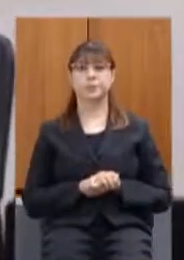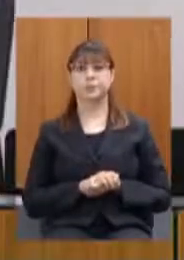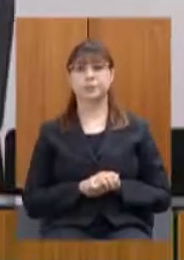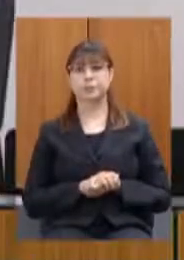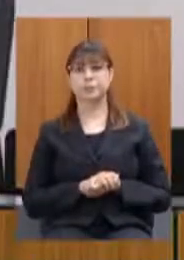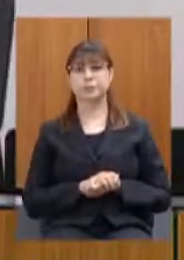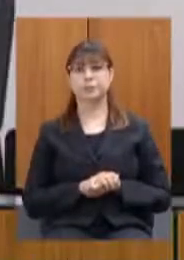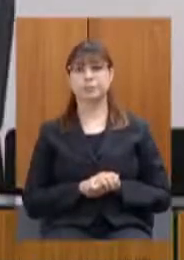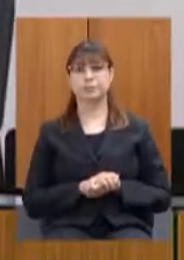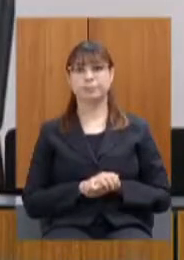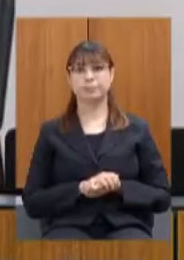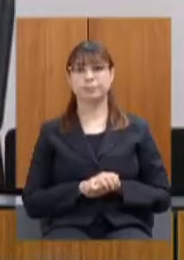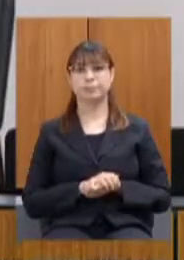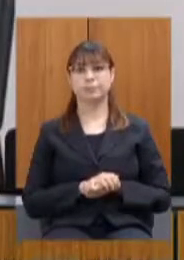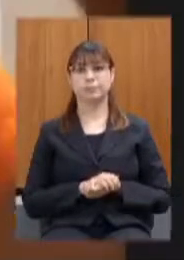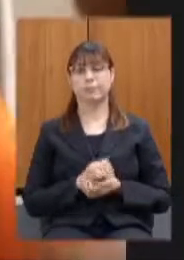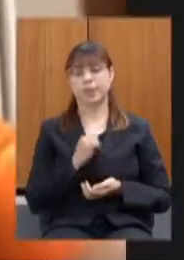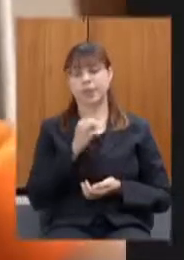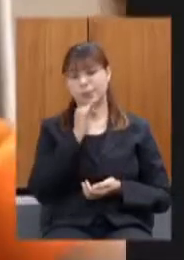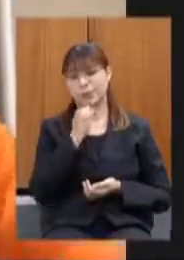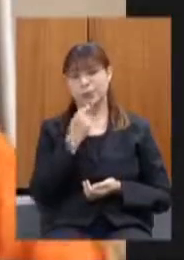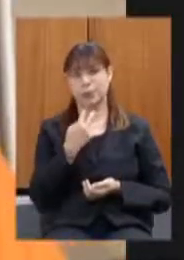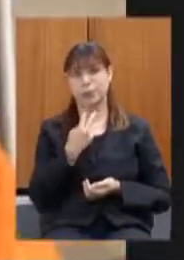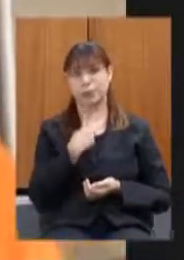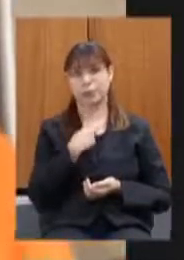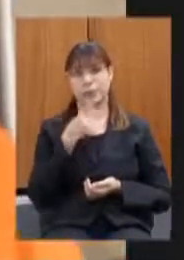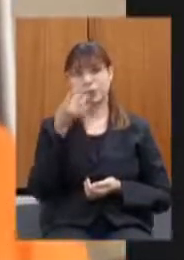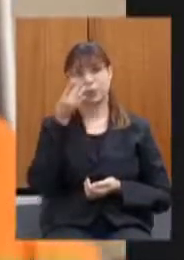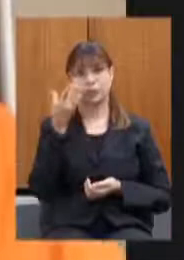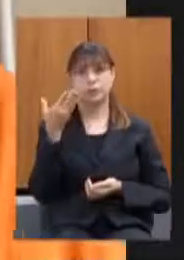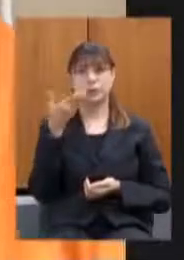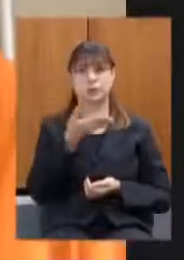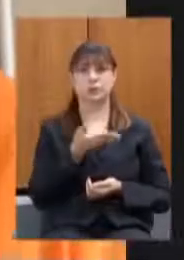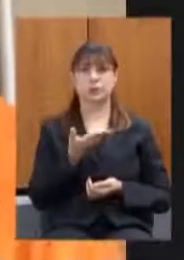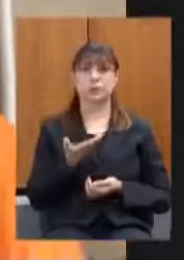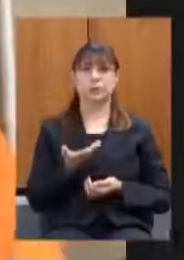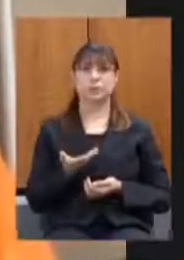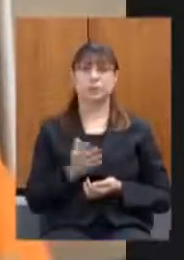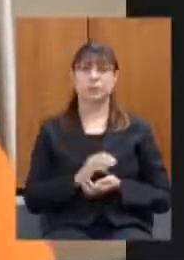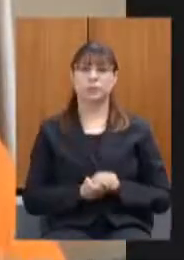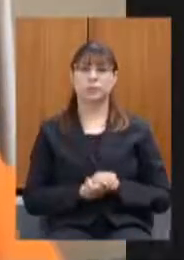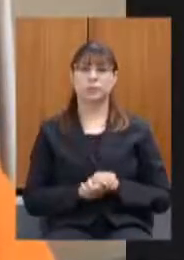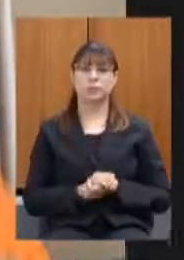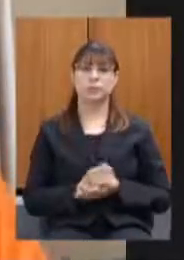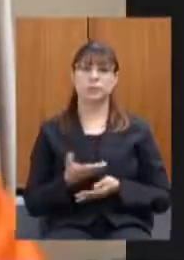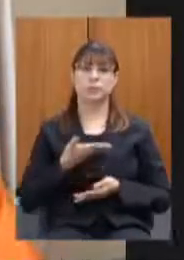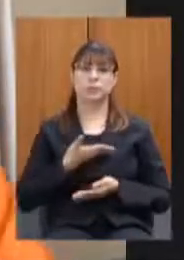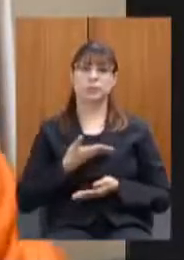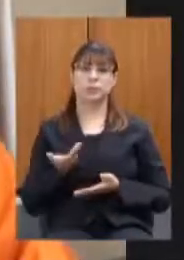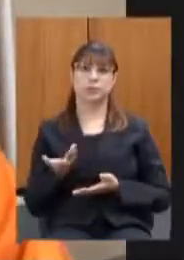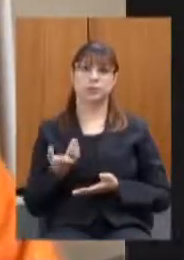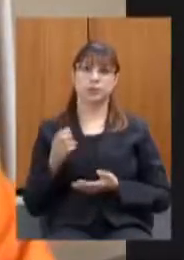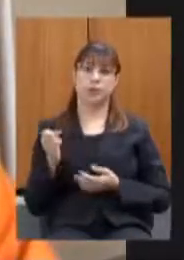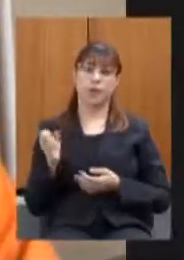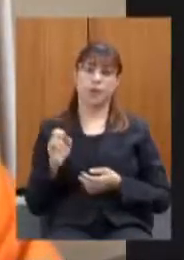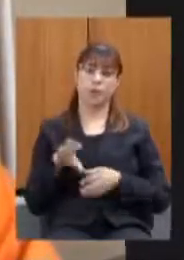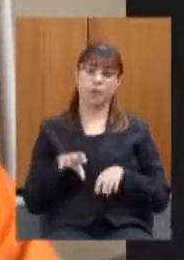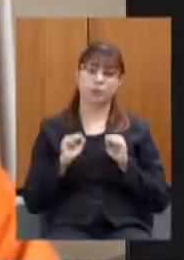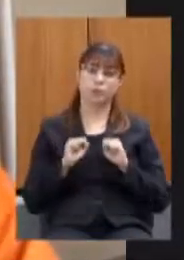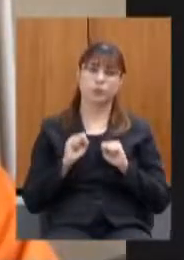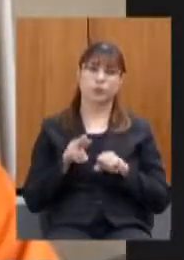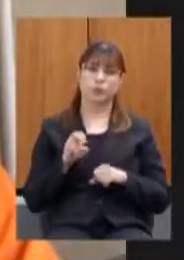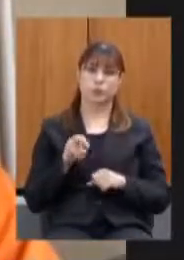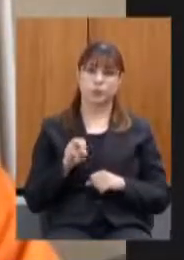infelizmente não estou podendo estar presente hoje um dos nossos colegas foi contastado com o coronavírus e pelo